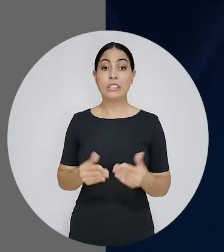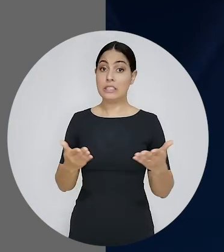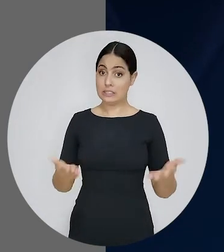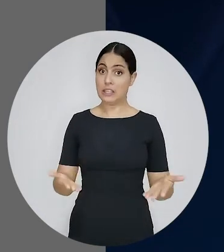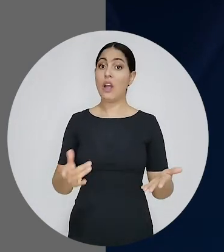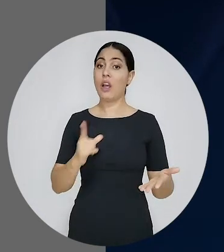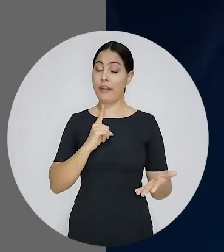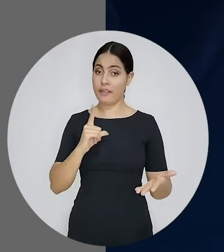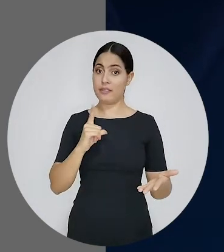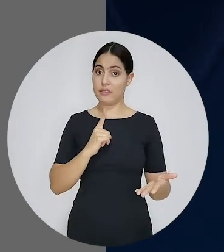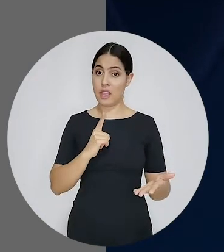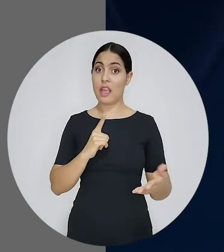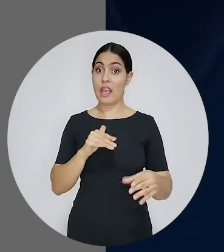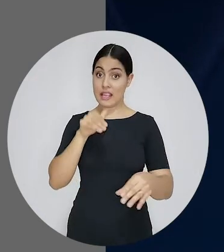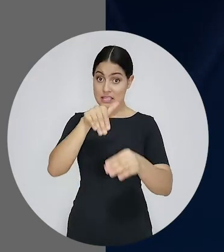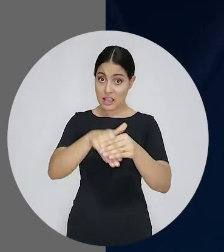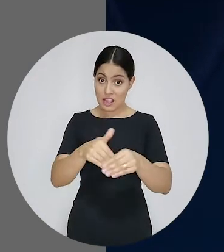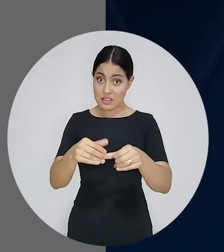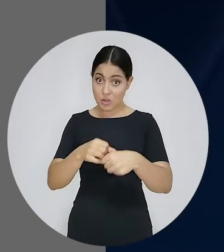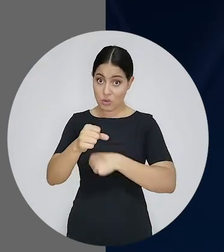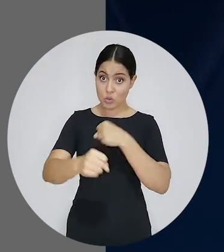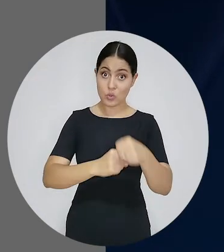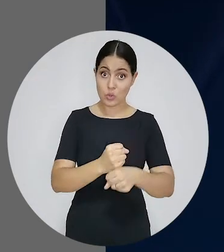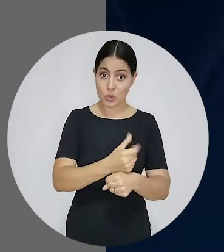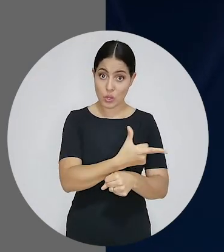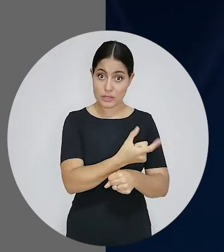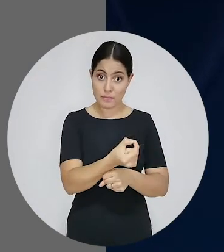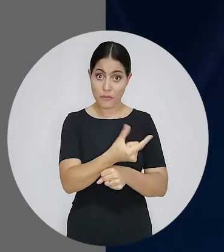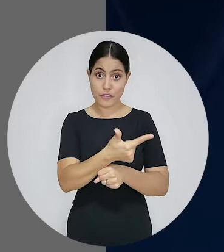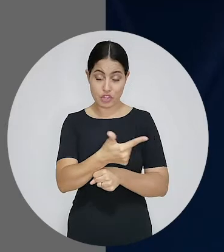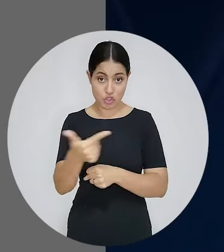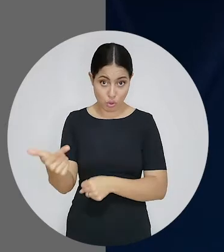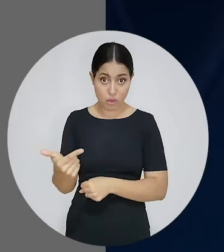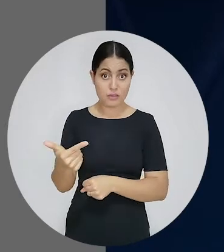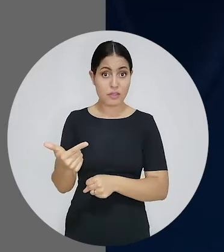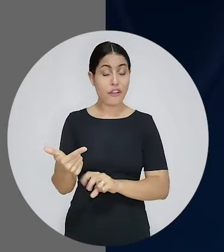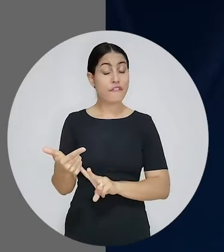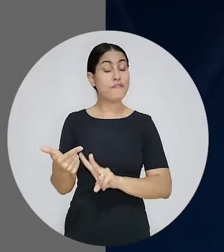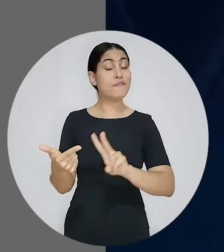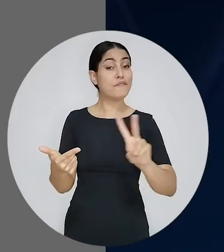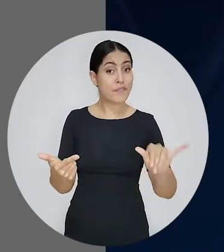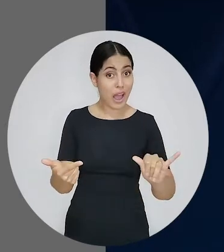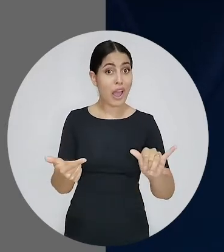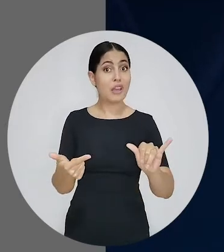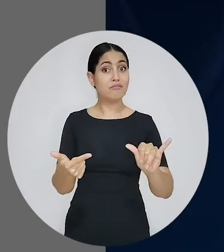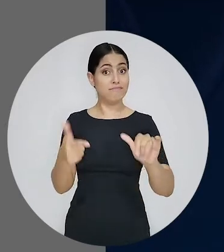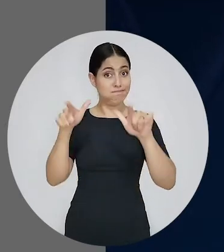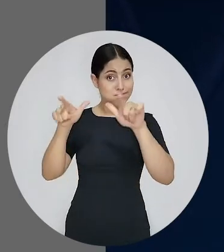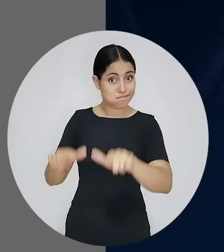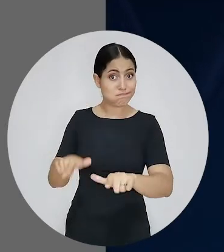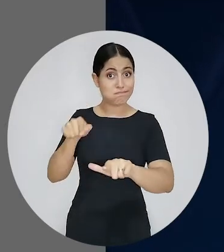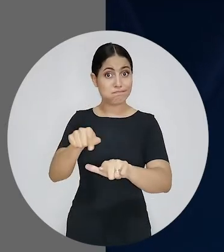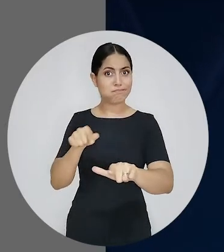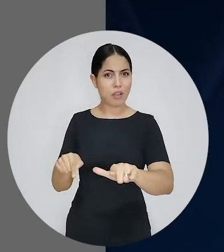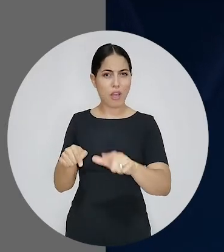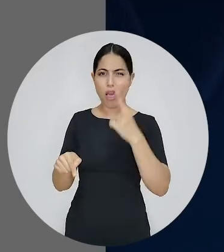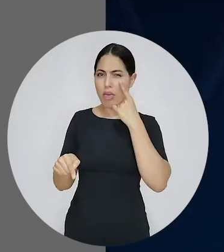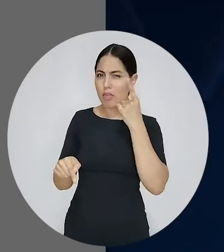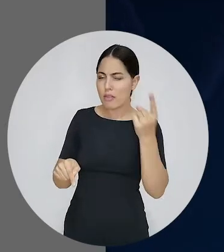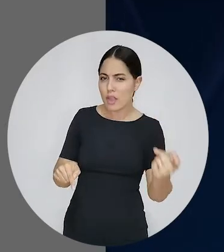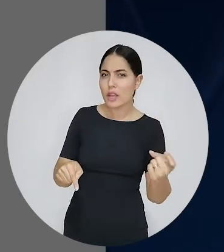ameaçar a não realização das eleições de 2022 caso o resultado das urnas possa vir a